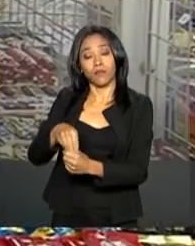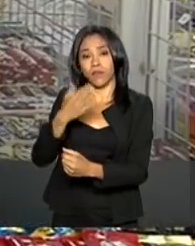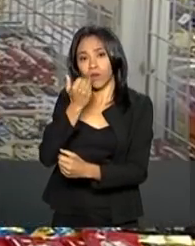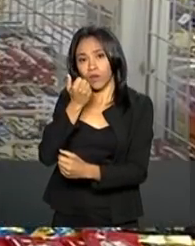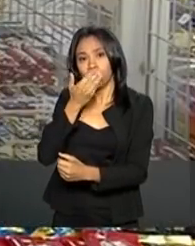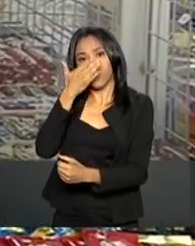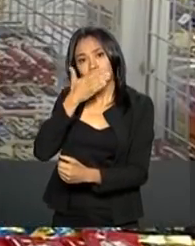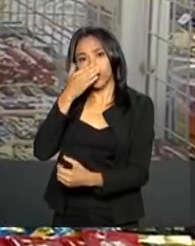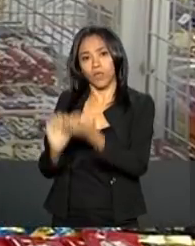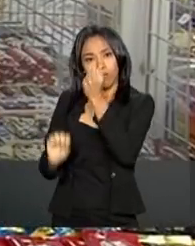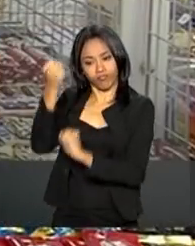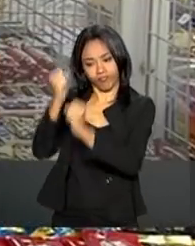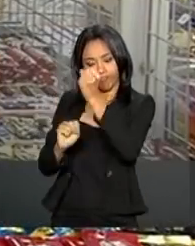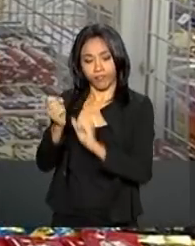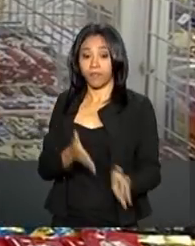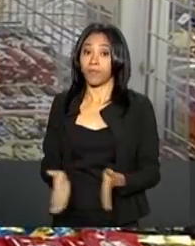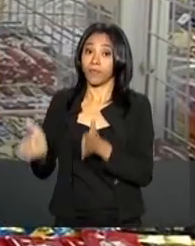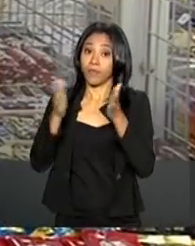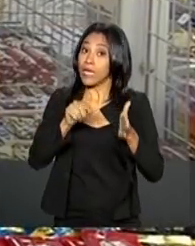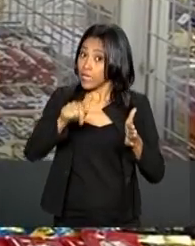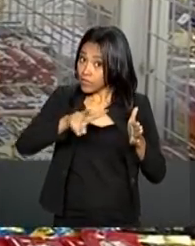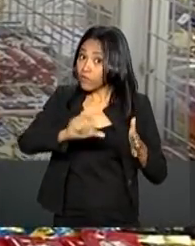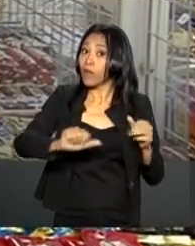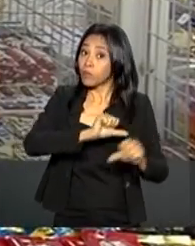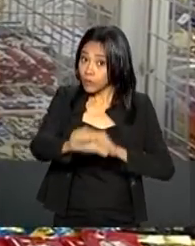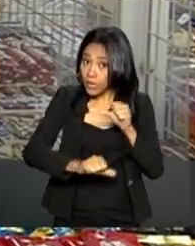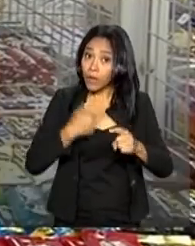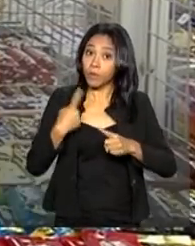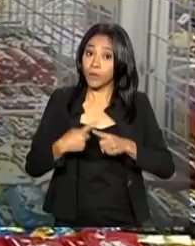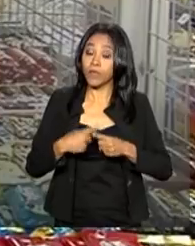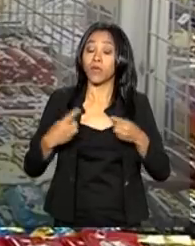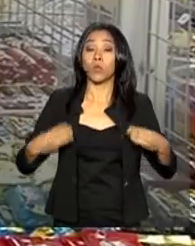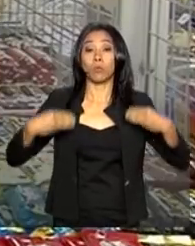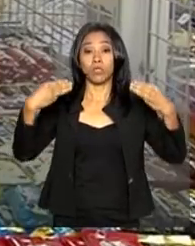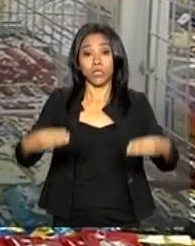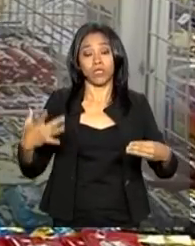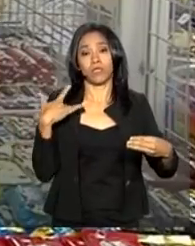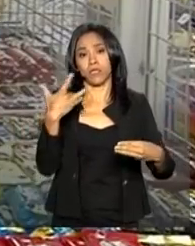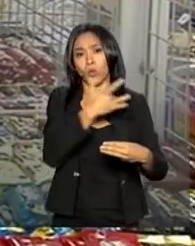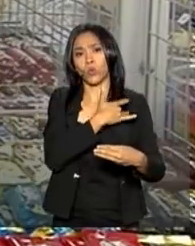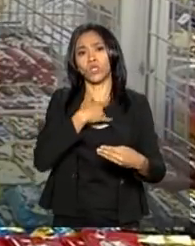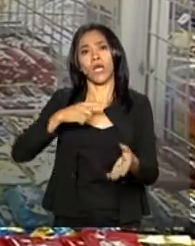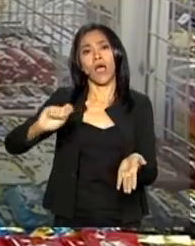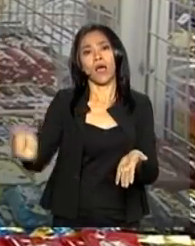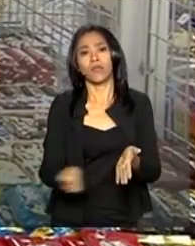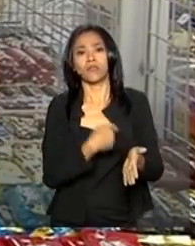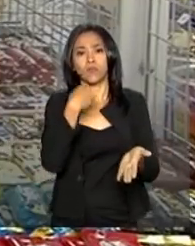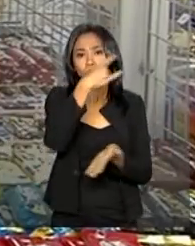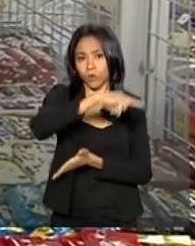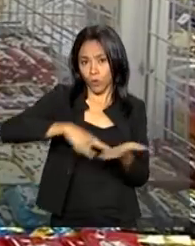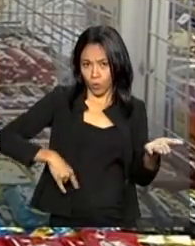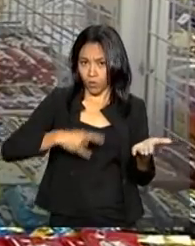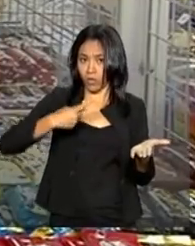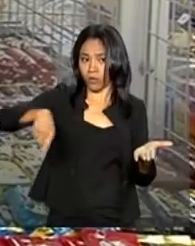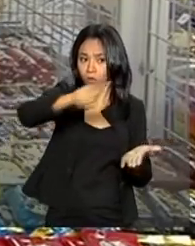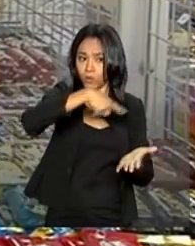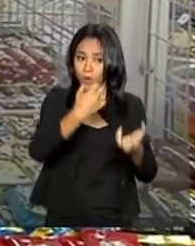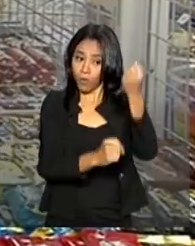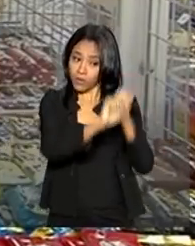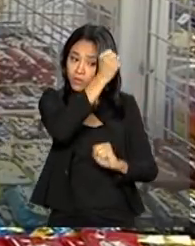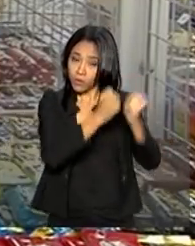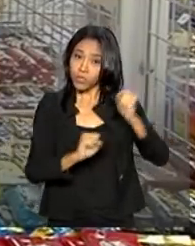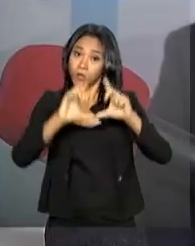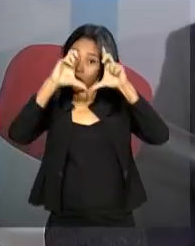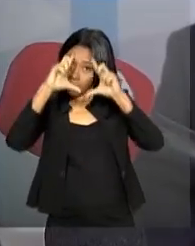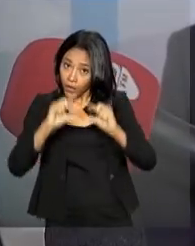prestes a mudar, porque o Ministério da Saúde assinou um acordo com a indústria para reduzir o nível de açúcar dos alimentos